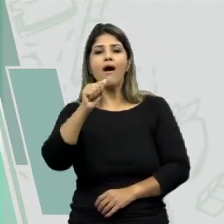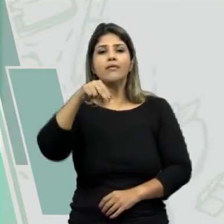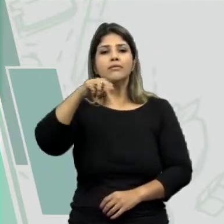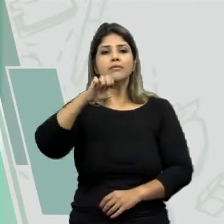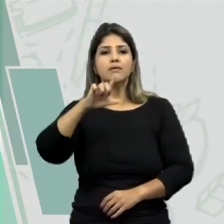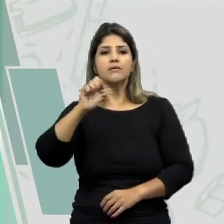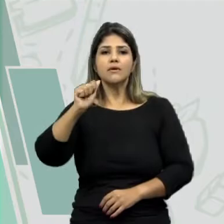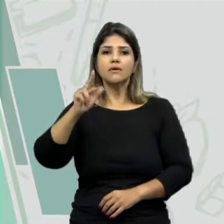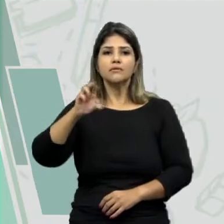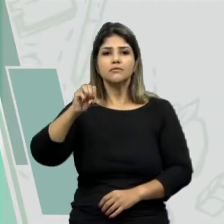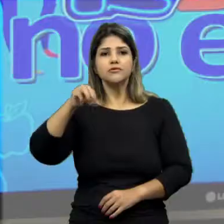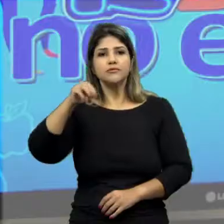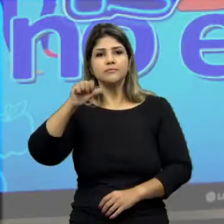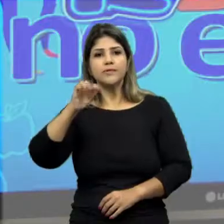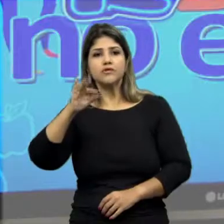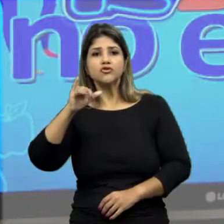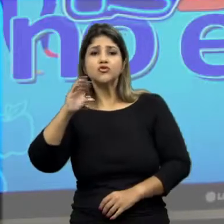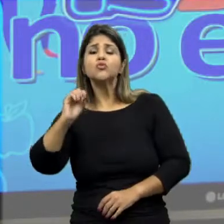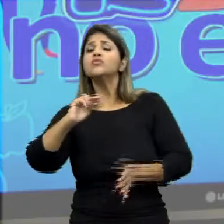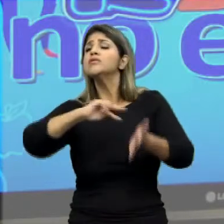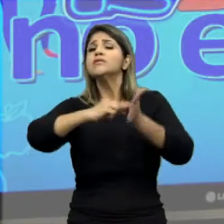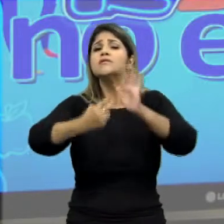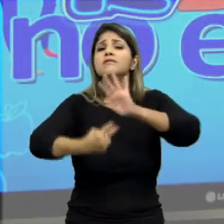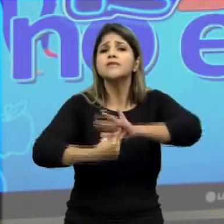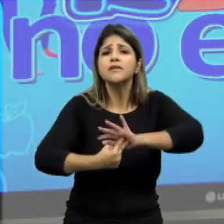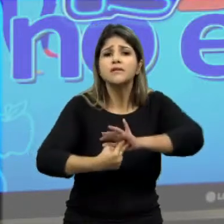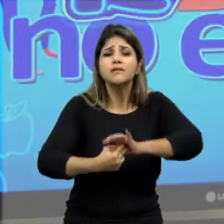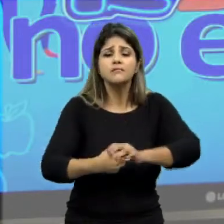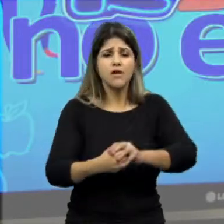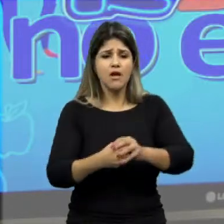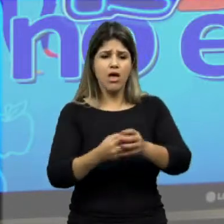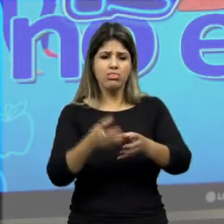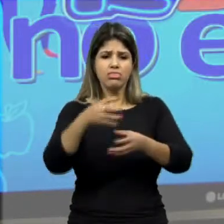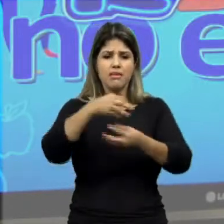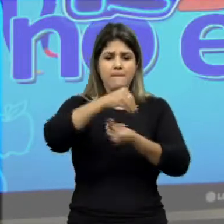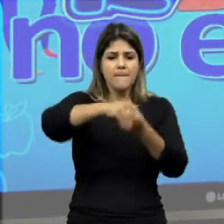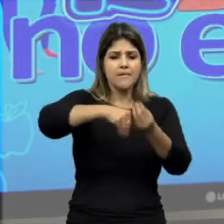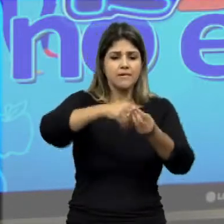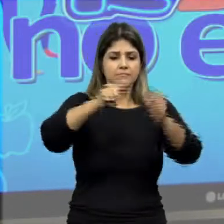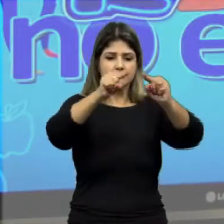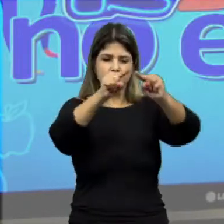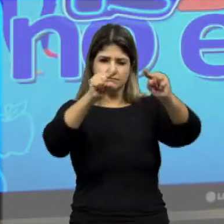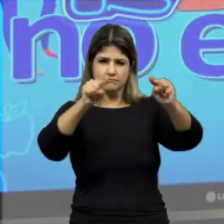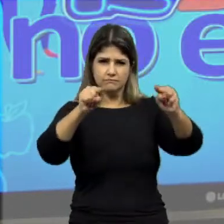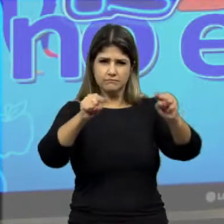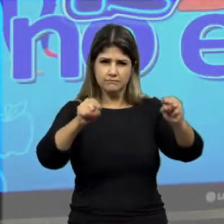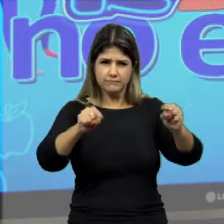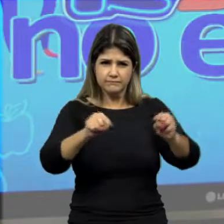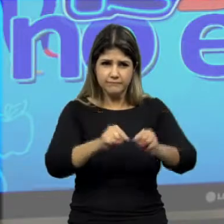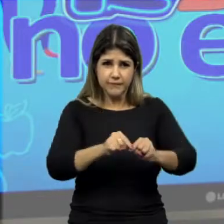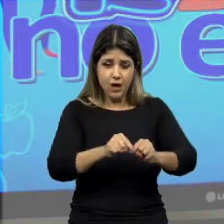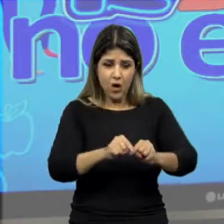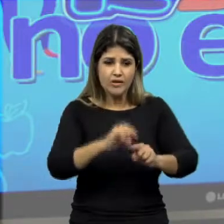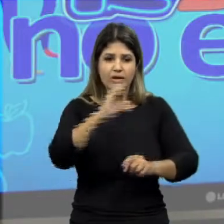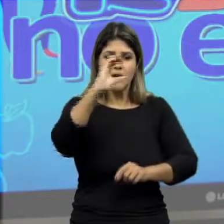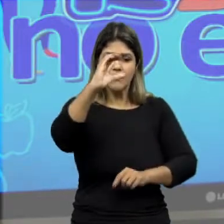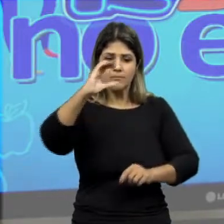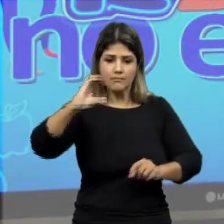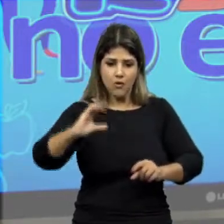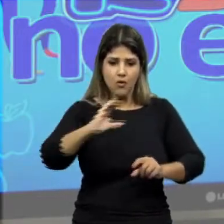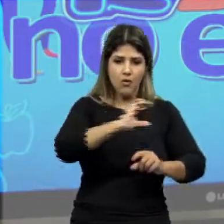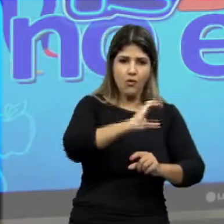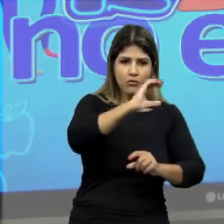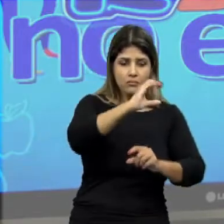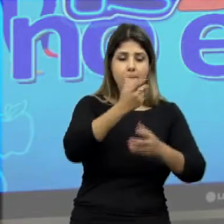aromático. Esse é o nome desse cara. O que é o anel benzeno? Ele é um composto, um hexágono. Vamos pensar assim, uma ligação entre três